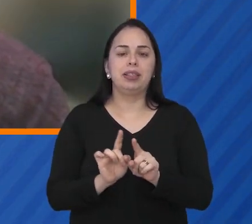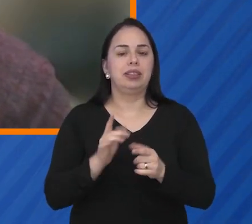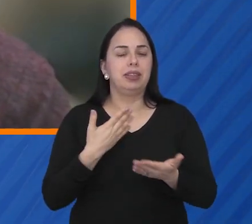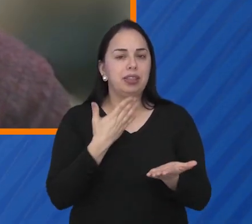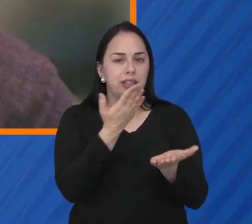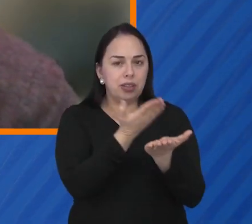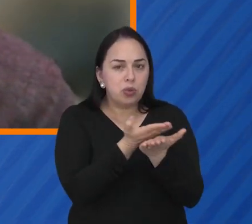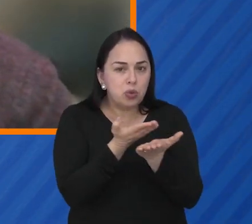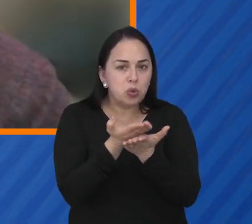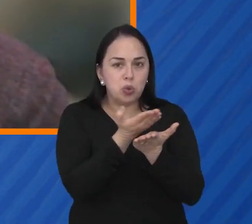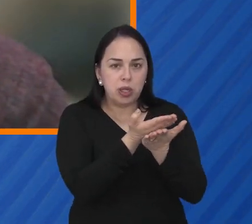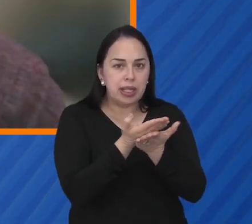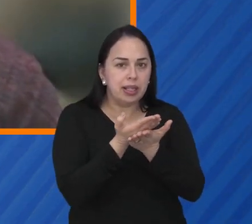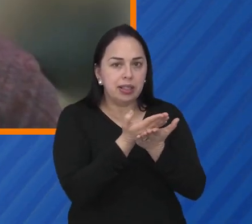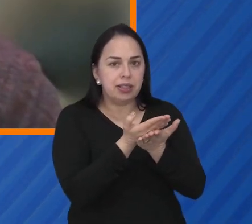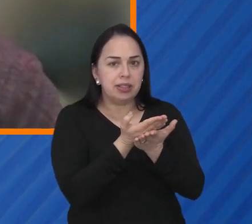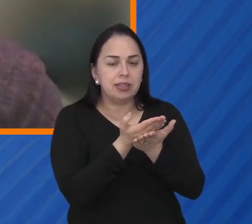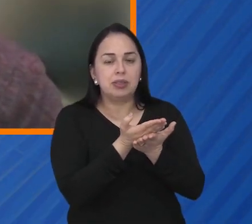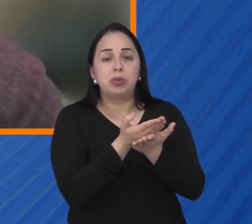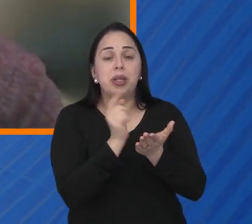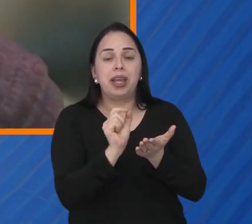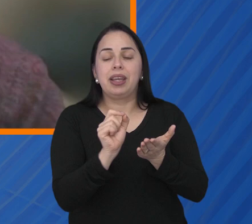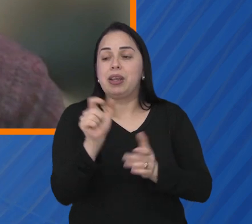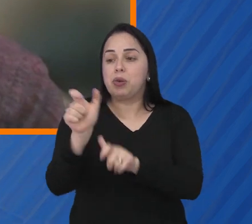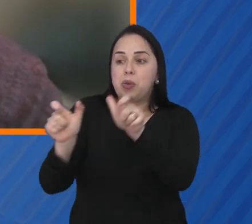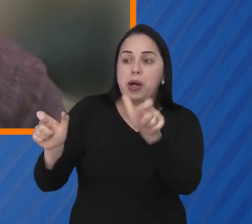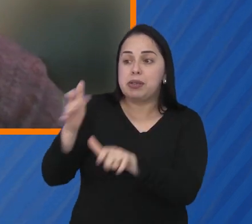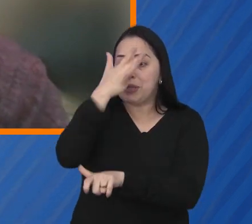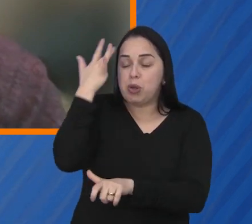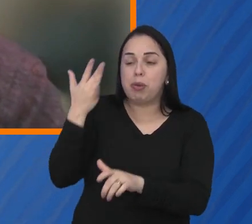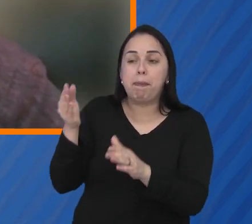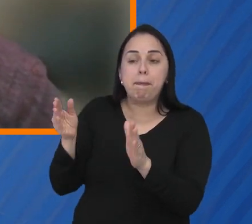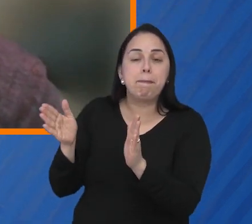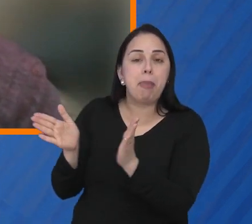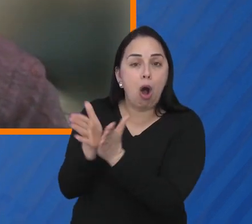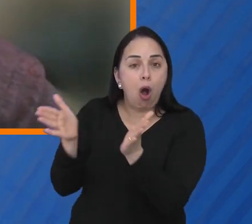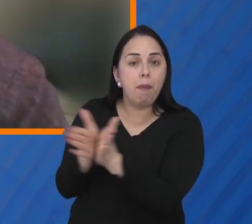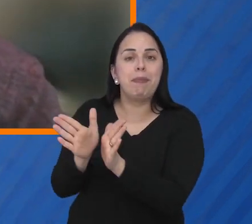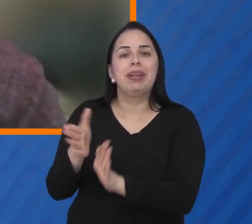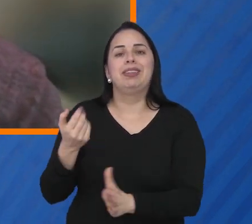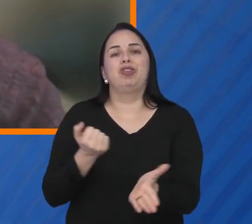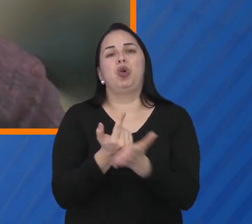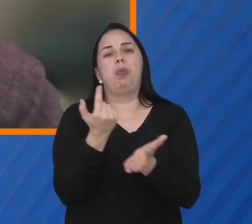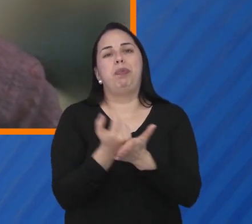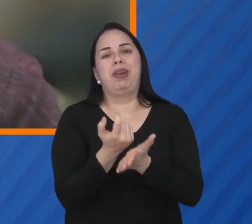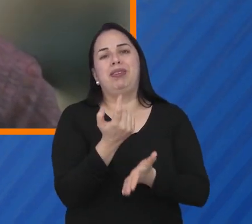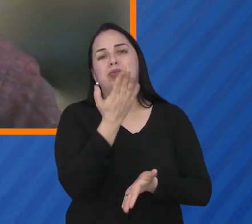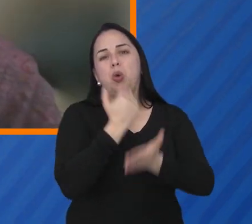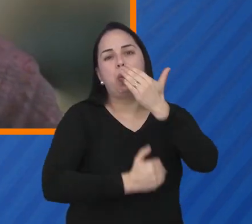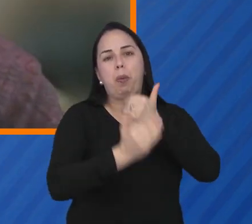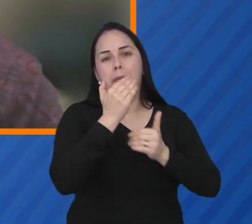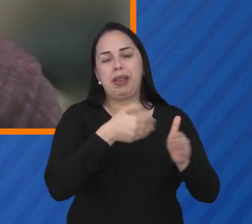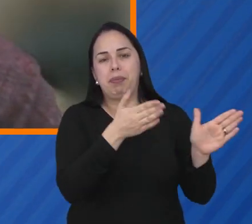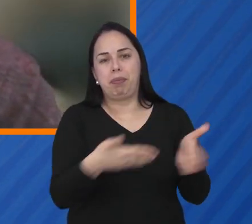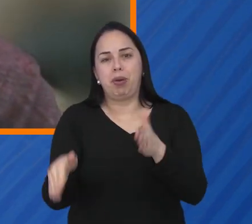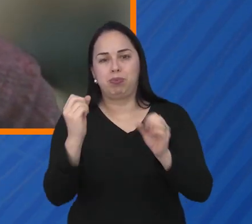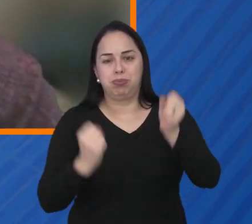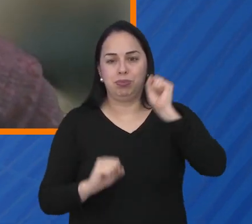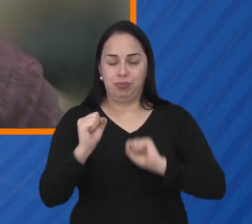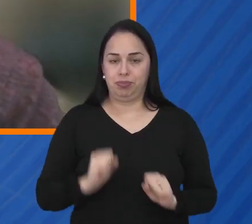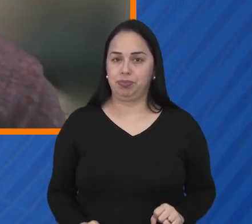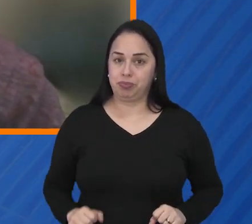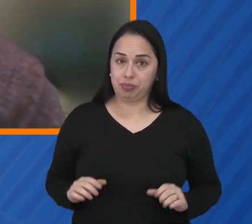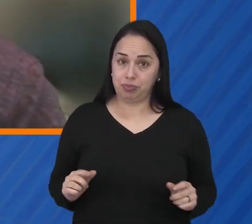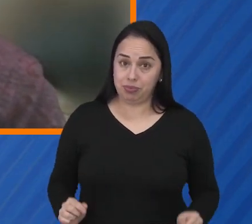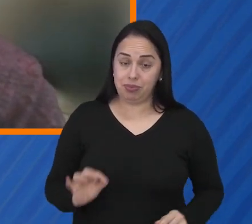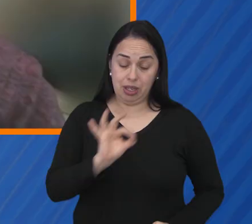que deve ser focado particularmente nesses grupos, que justamente são aqueles que estão tendo cada vez menos acesso, que são mais influenciados pela